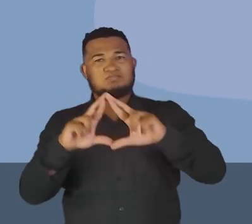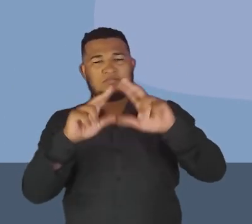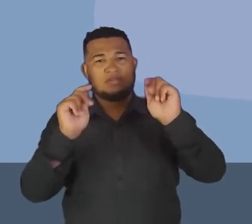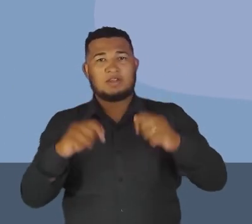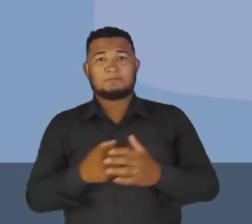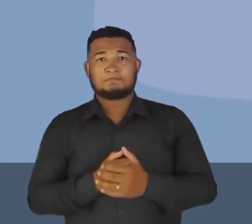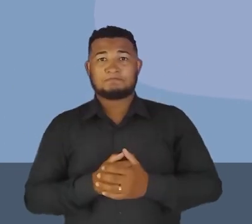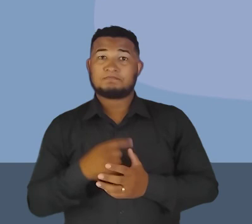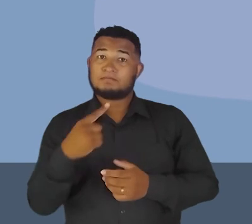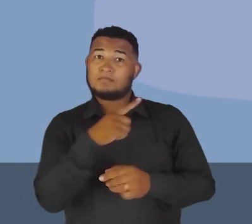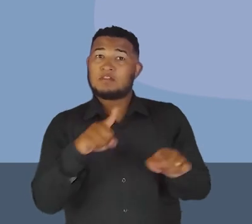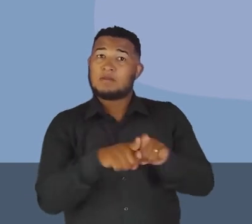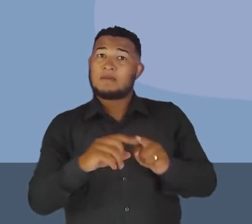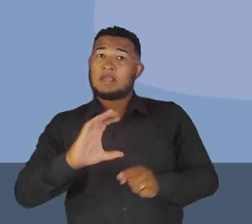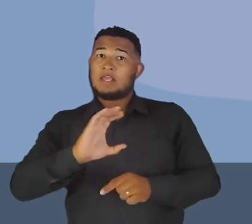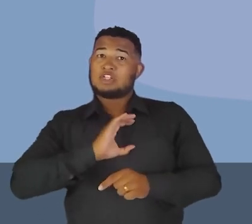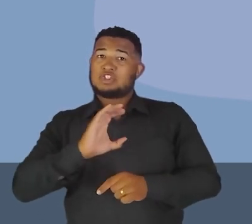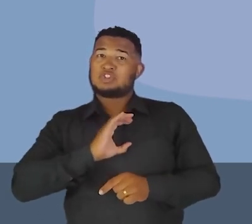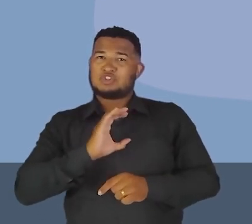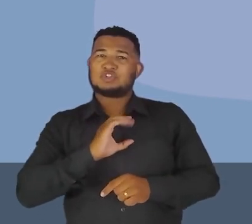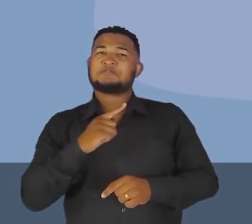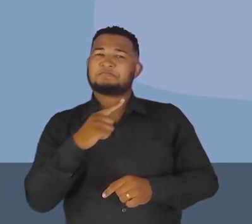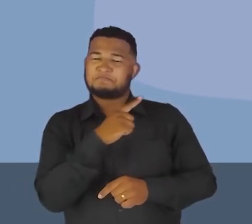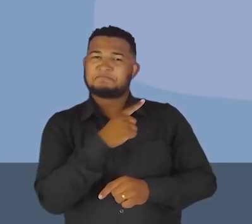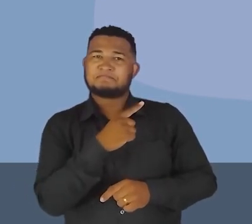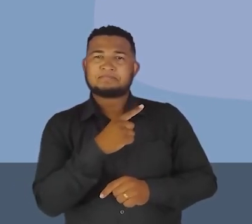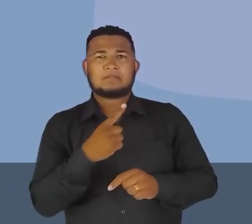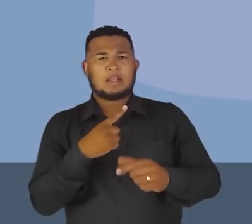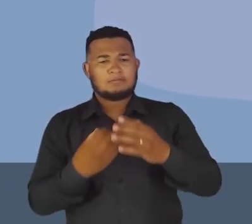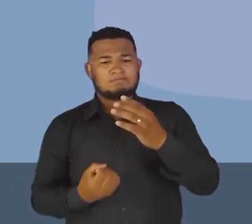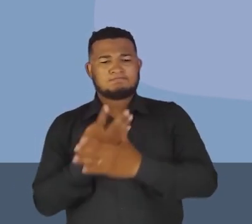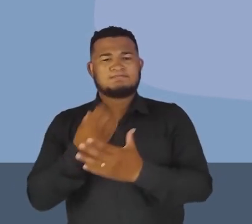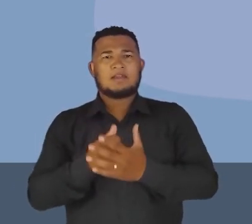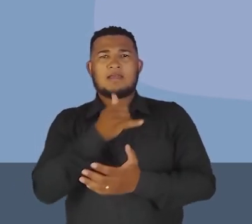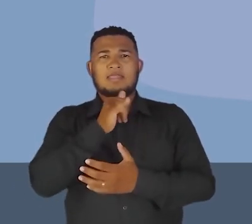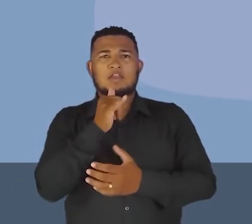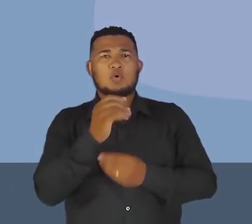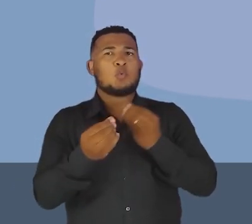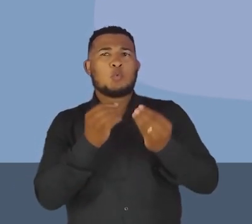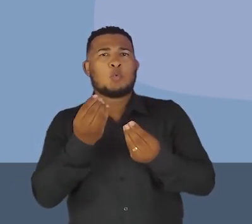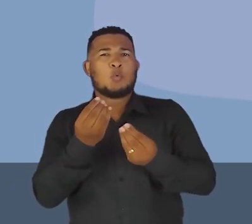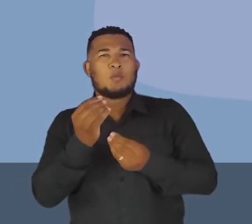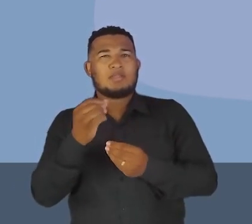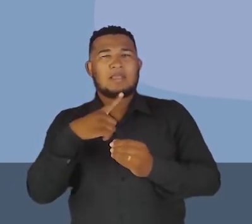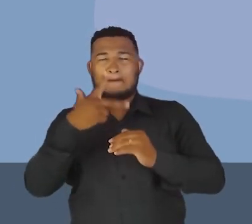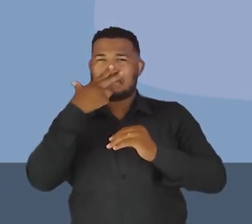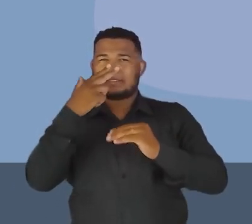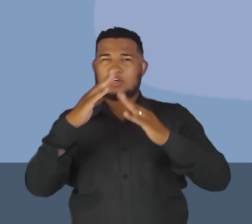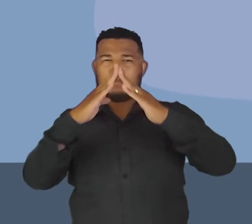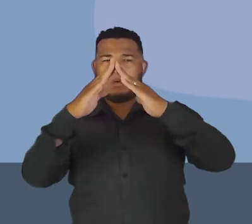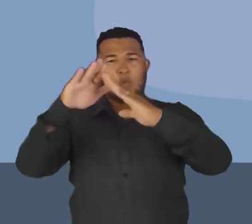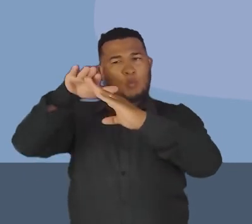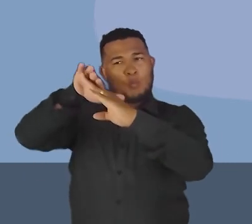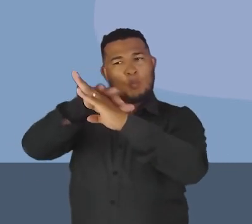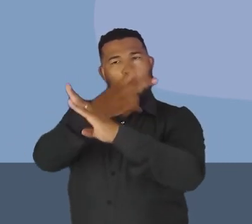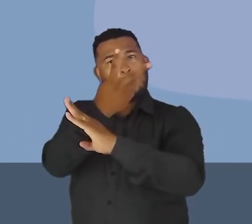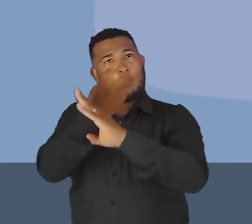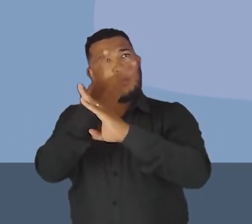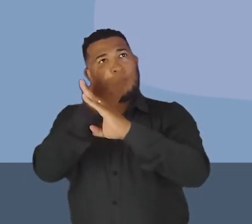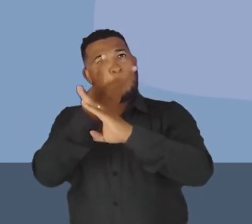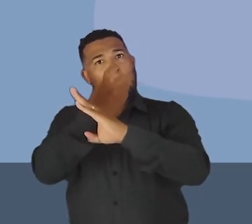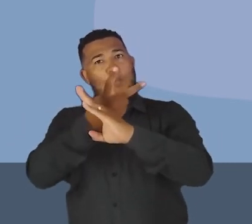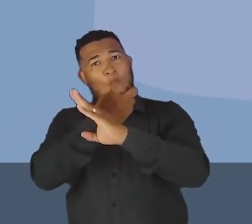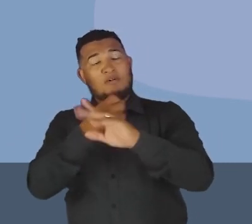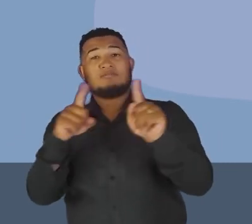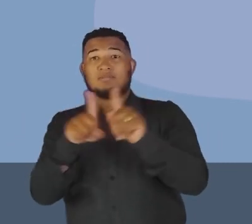creche municipal em raças, né? Que ele gera eletricidade por meio de energia fotovoltaica, vocês estão vendo essa placa aí, né? De energia que aquece